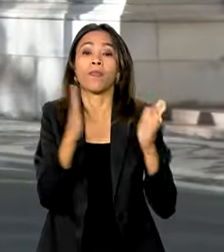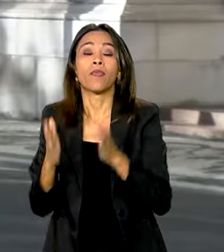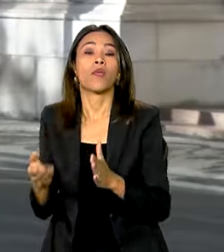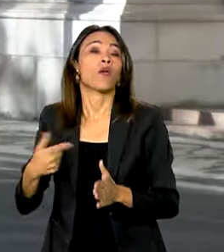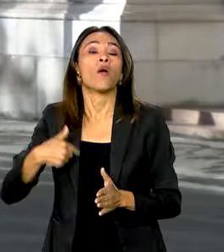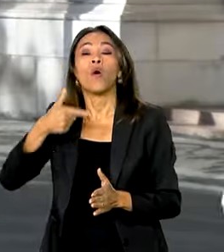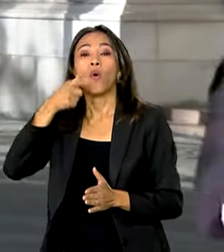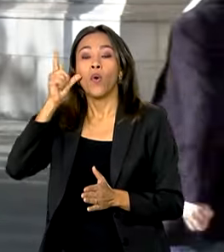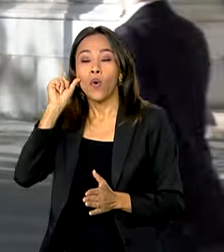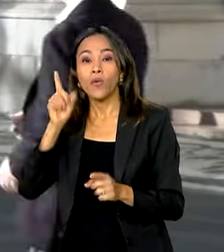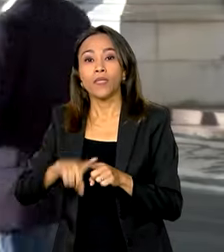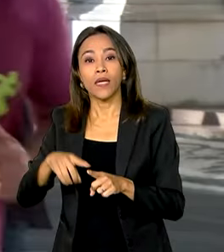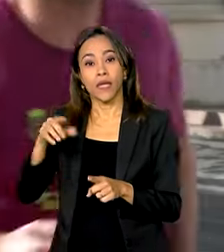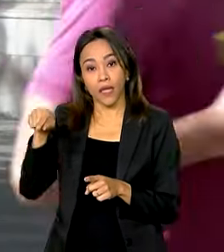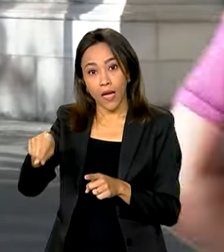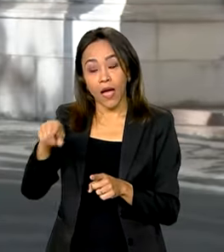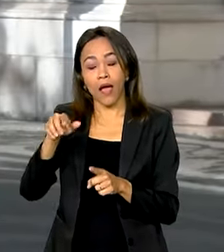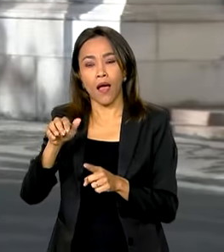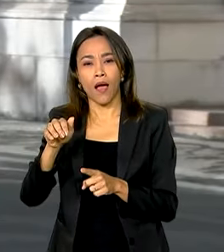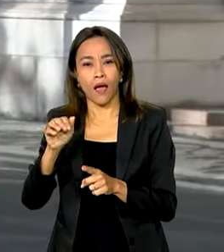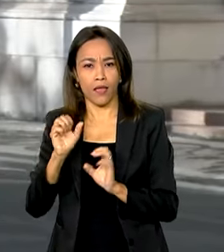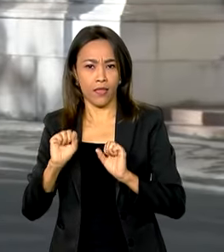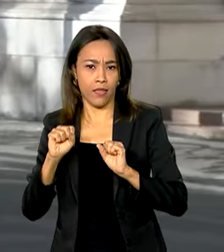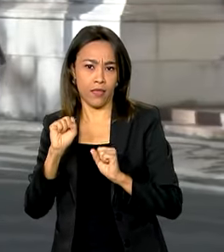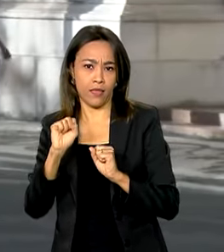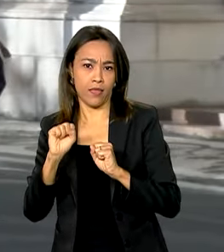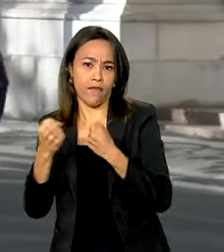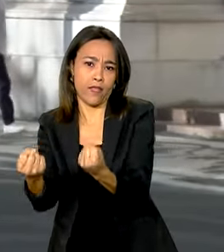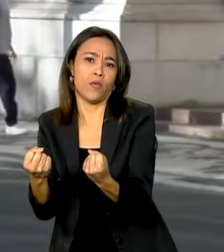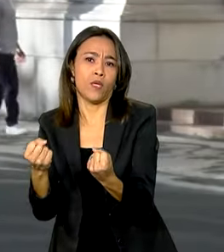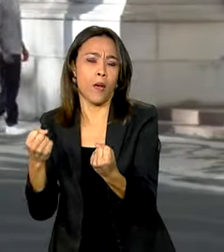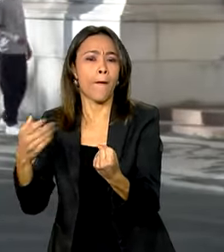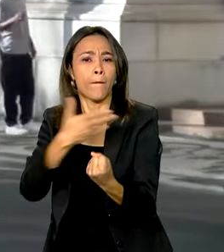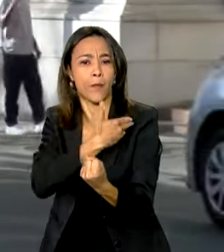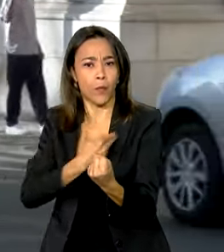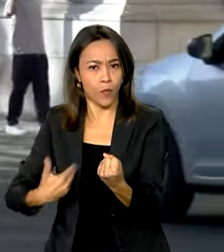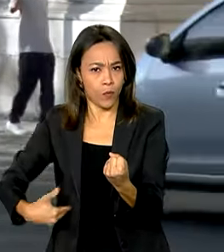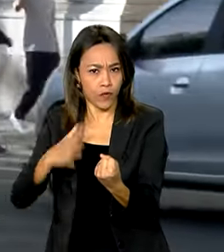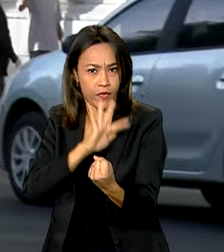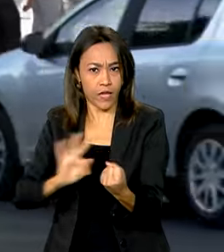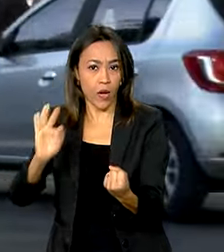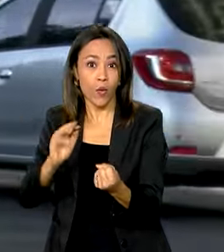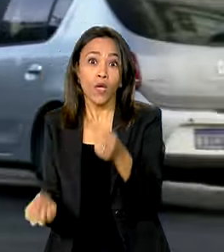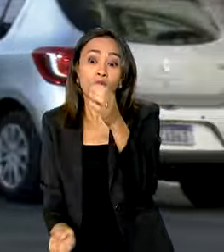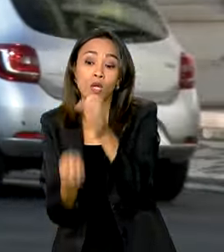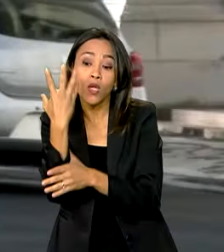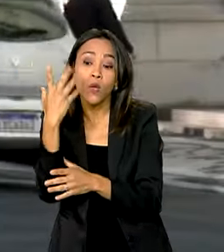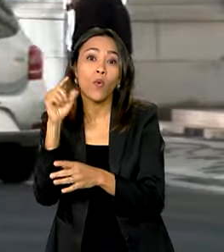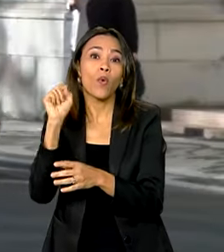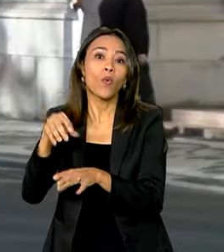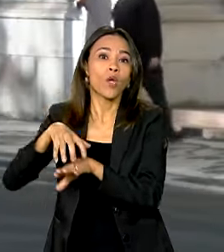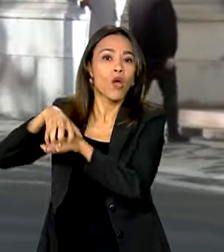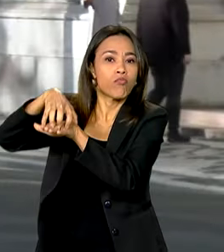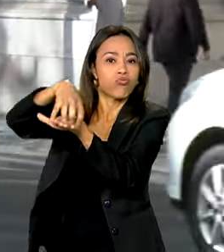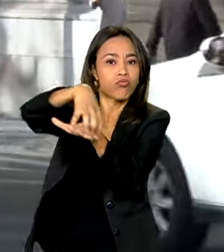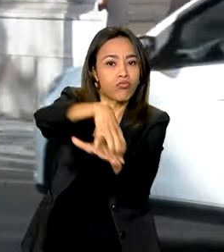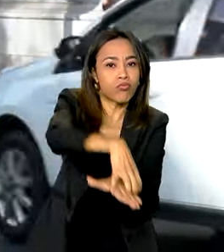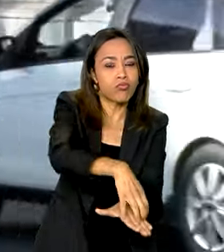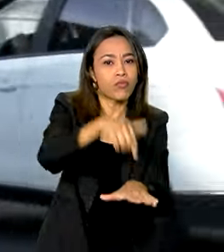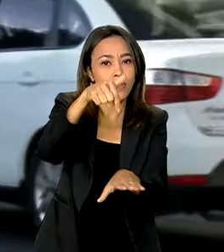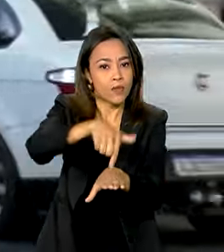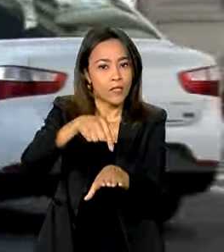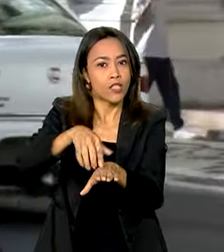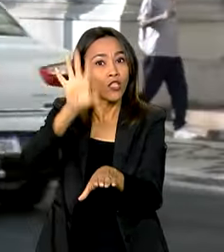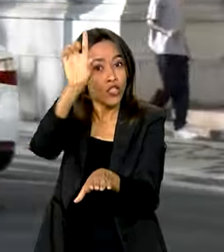da União e a Defensoria Pública da União assinaram uma portaria que cria a Caravana de Direitos. Uma equipe dos dois